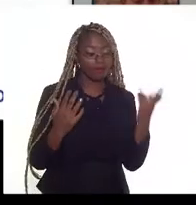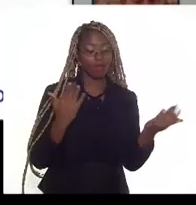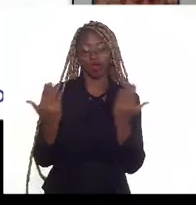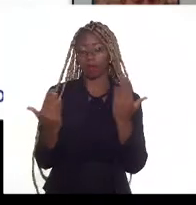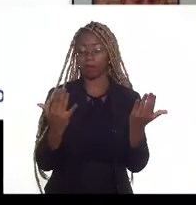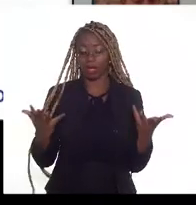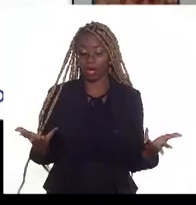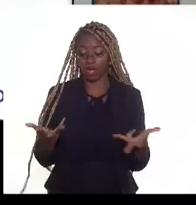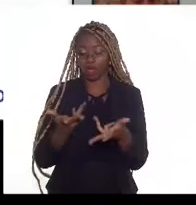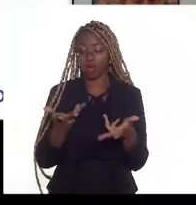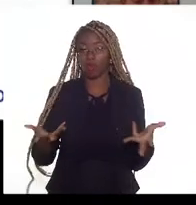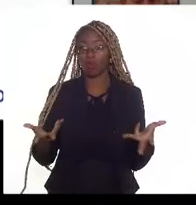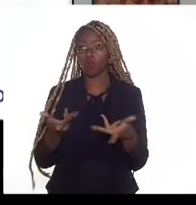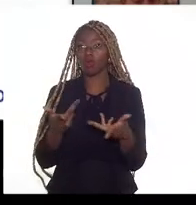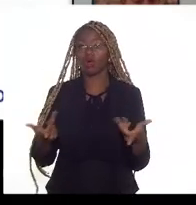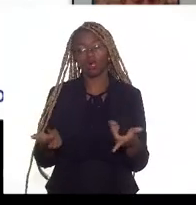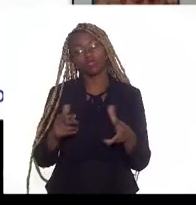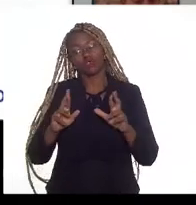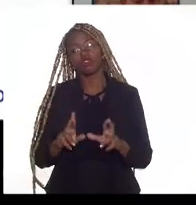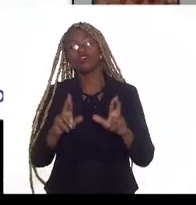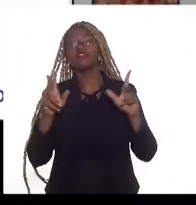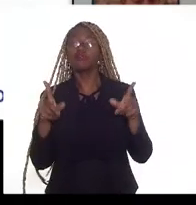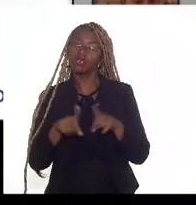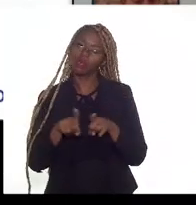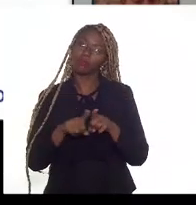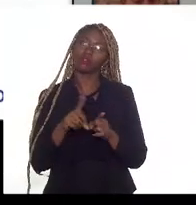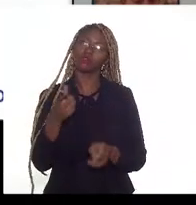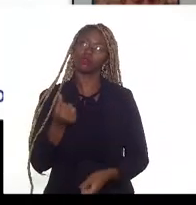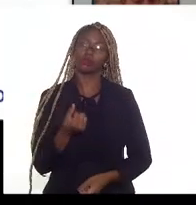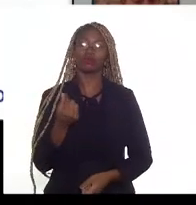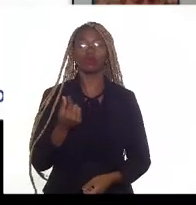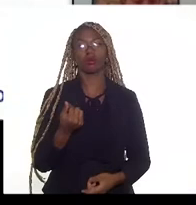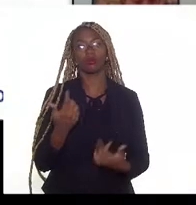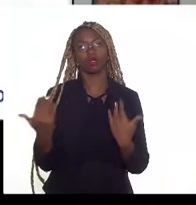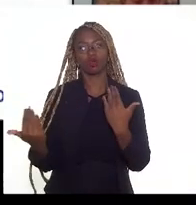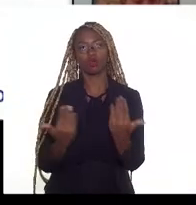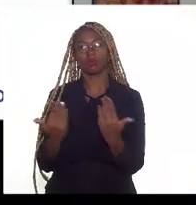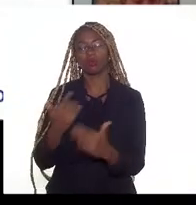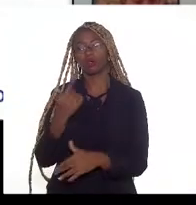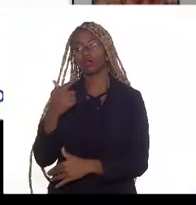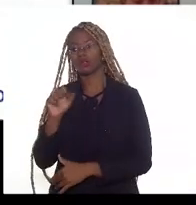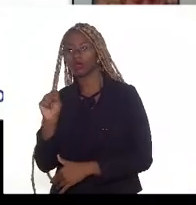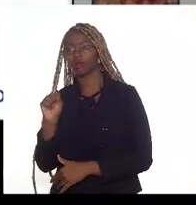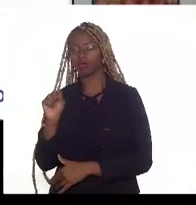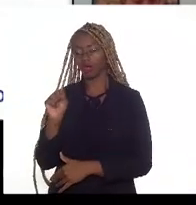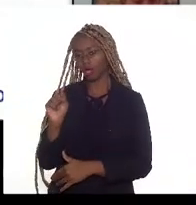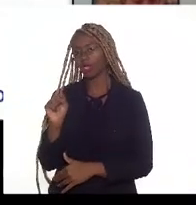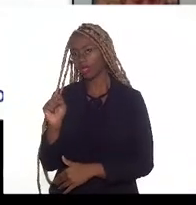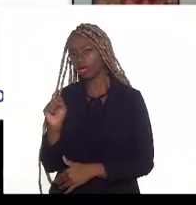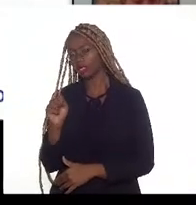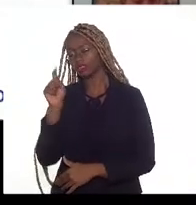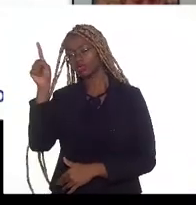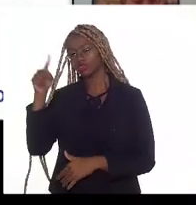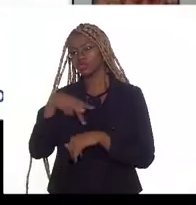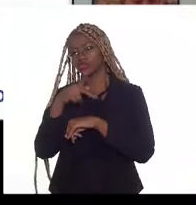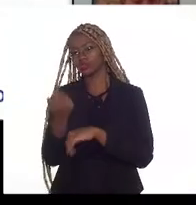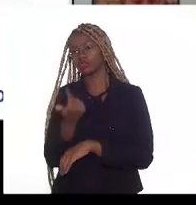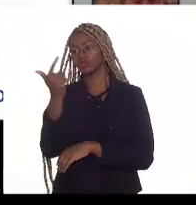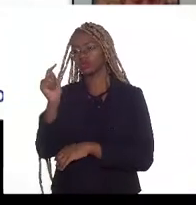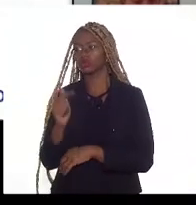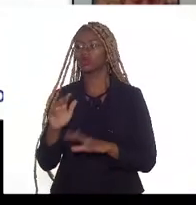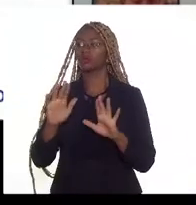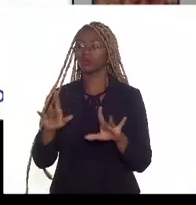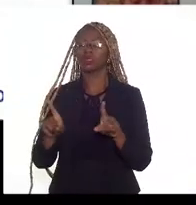qualidade, e consequentemente o diferencial de preço desse gás em relação ao gás de mercado internacional. Outra